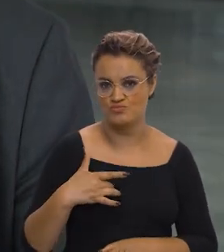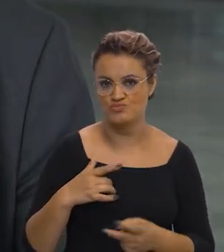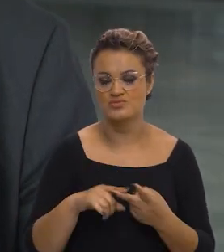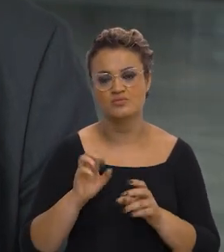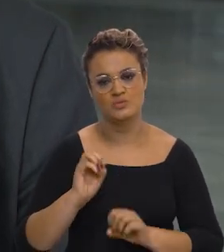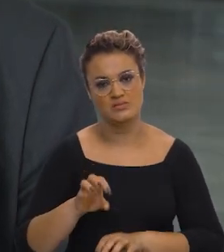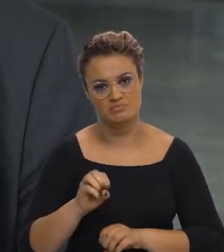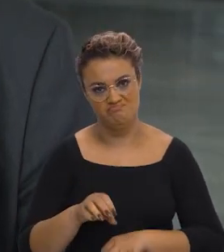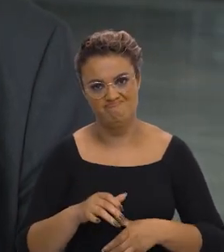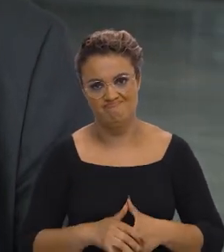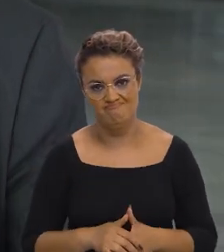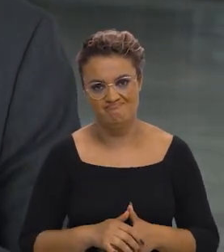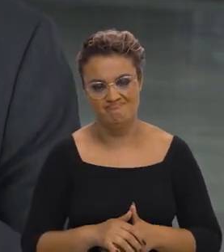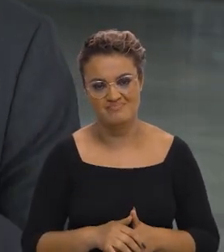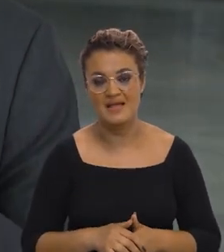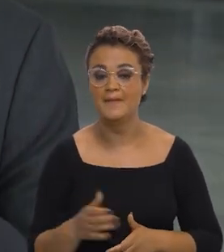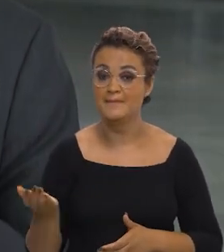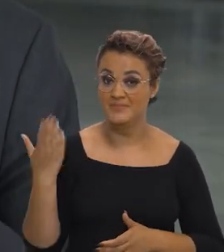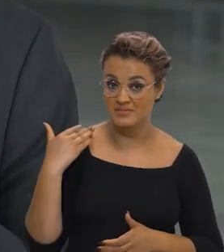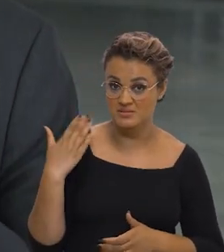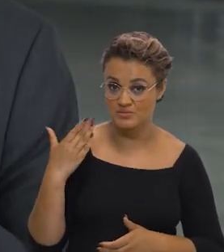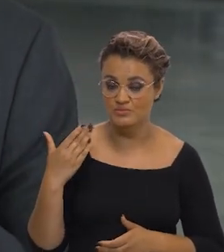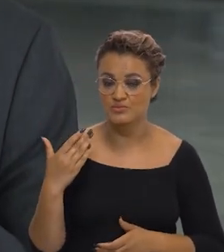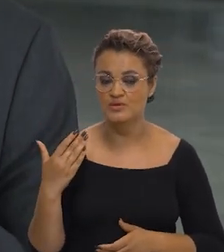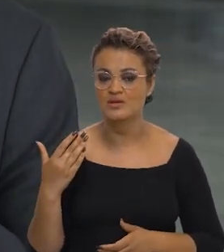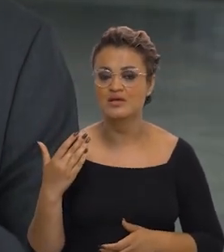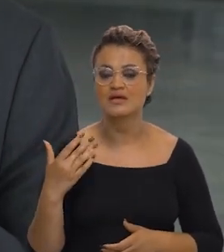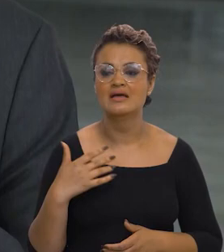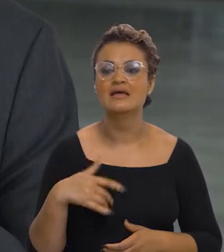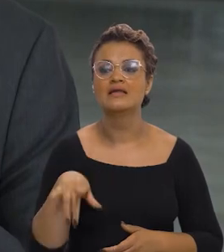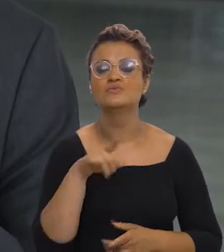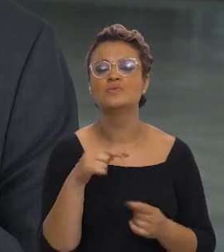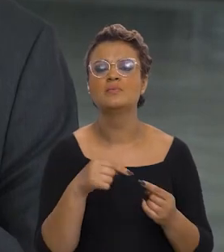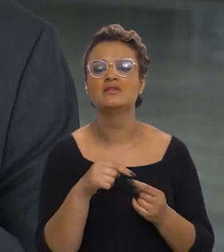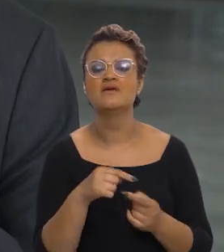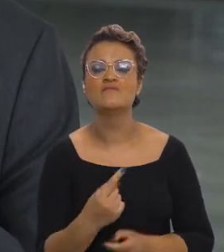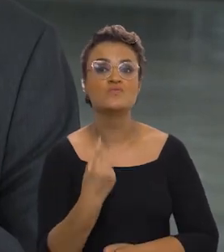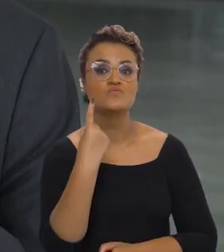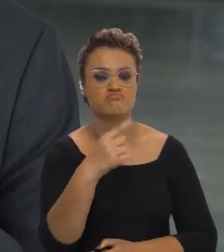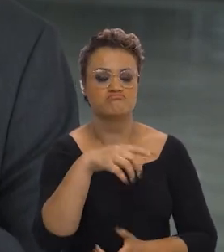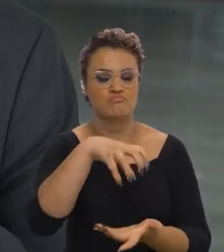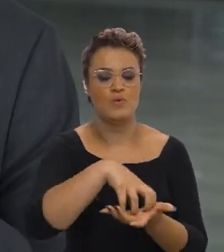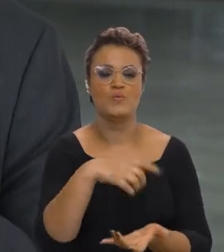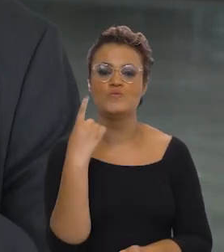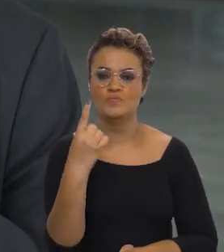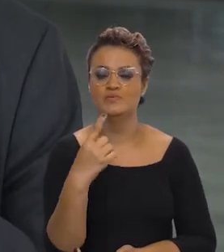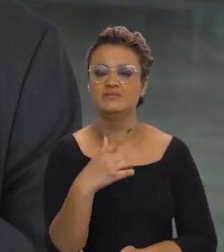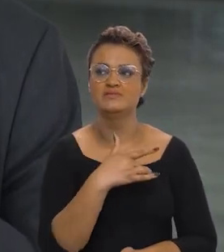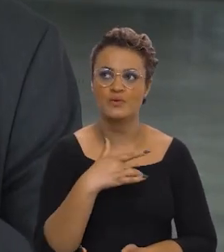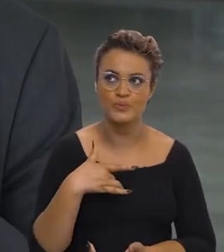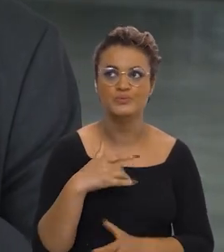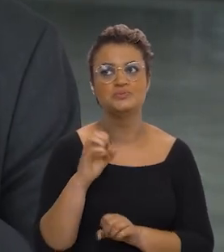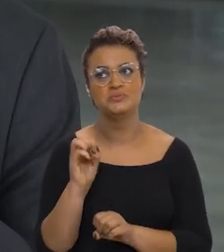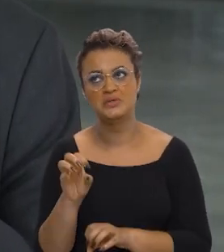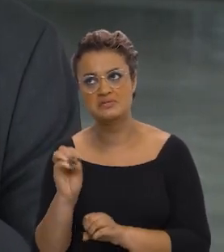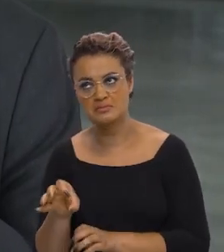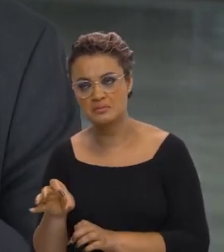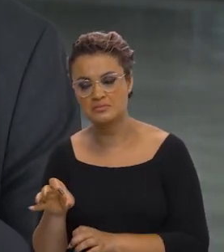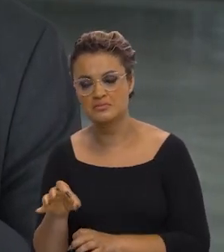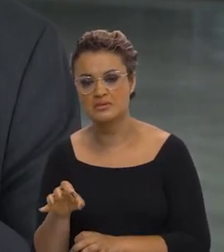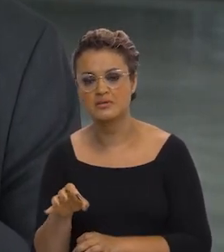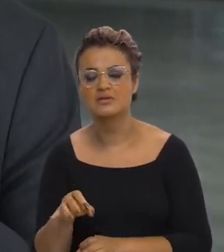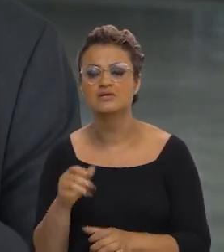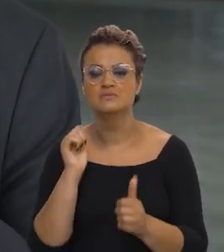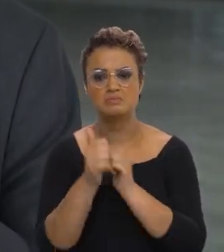saúde e da educação. Então, antes, elas faziam parte de um único bloco, saúde, educação,